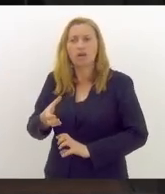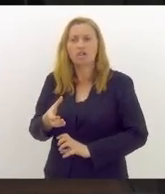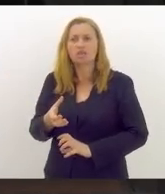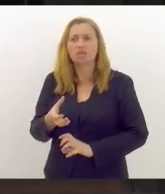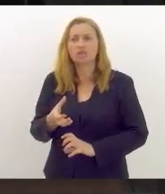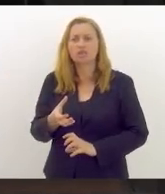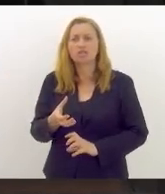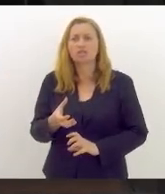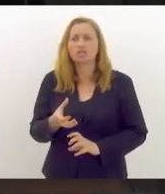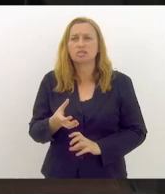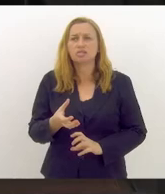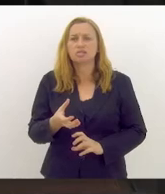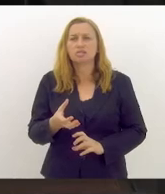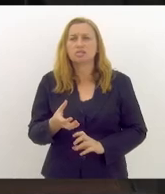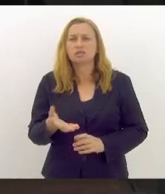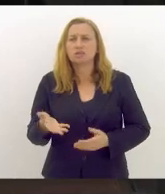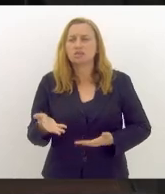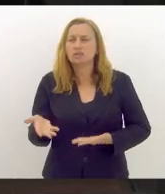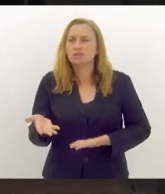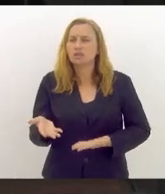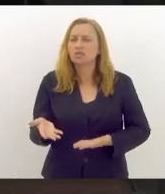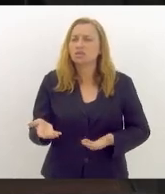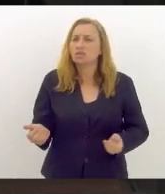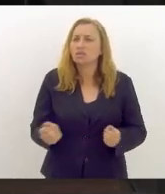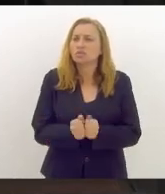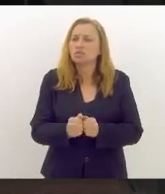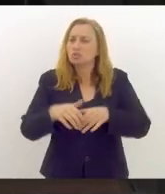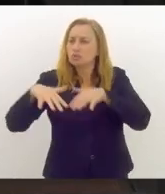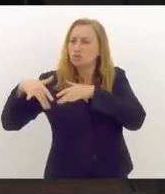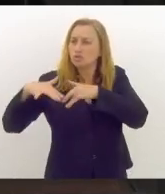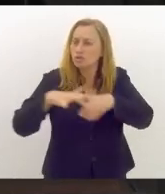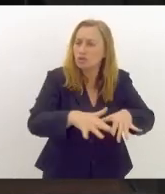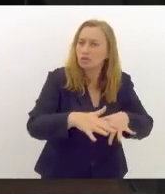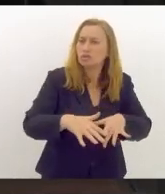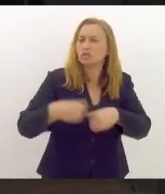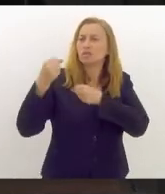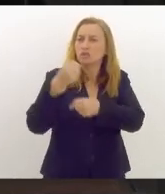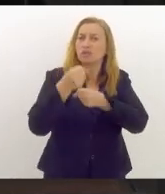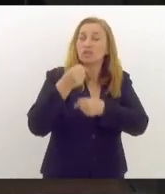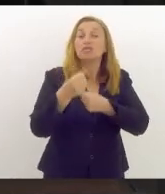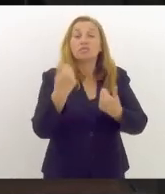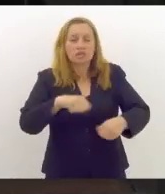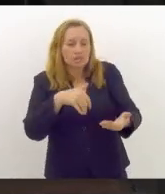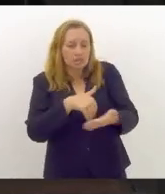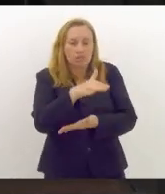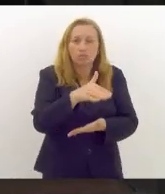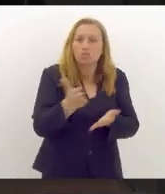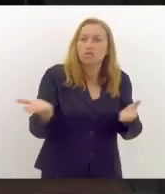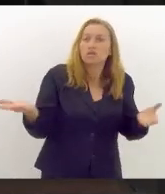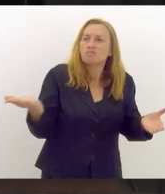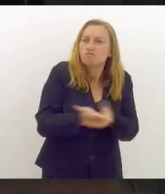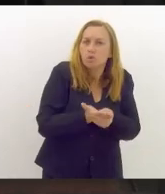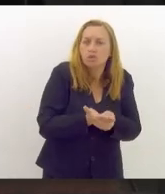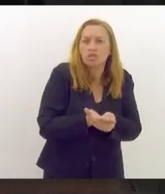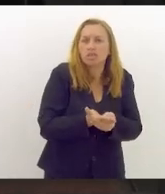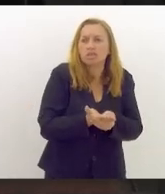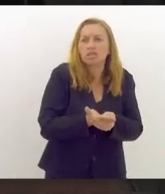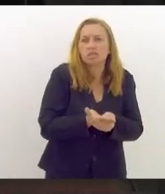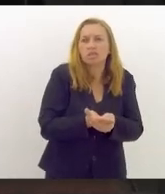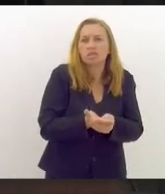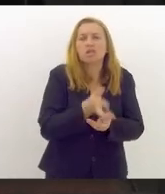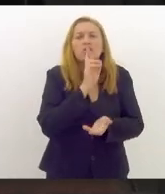de alguma maneira participa dessas manifestações, tem que ser demitido sumariamente e processado para